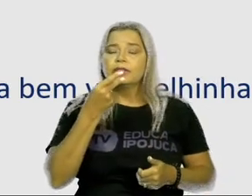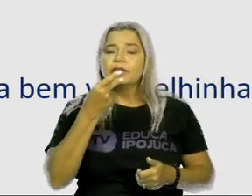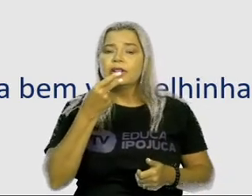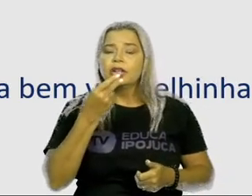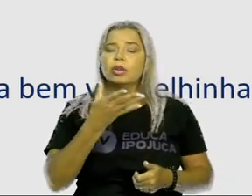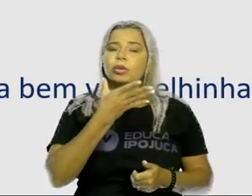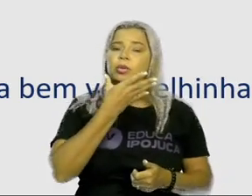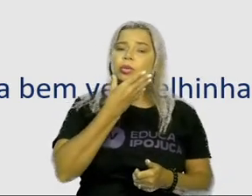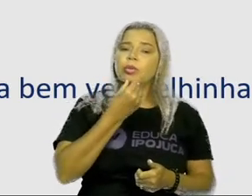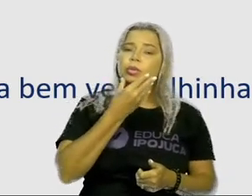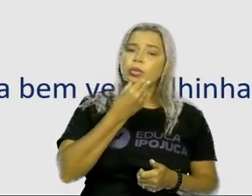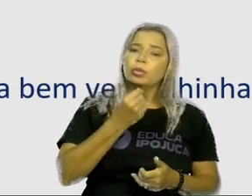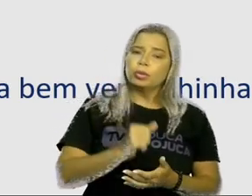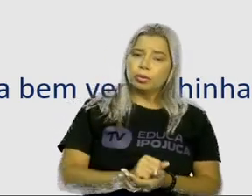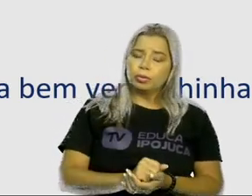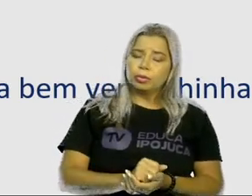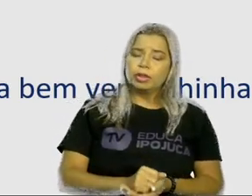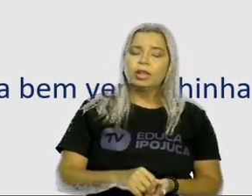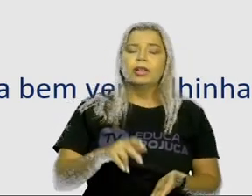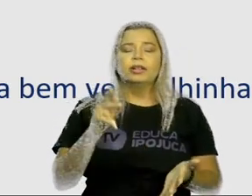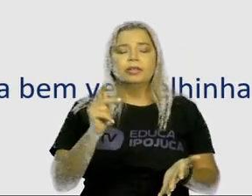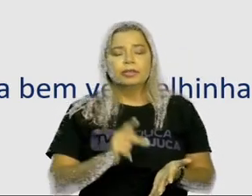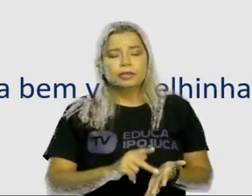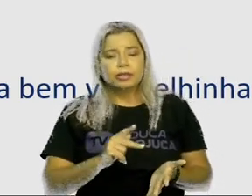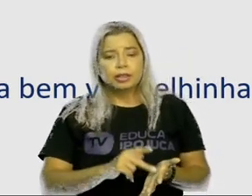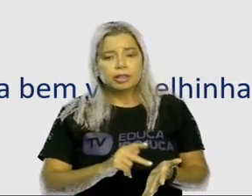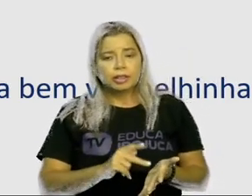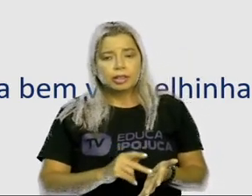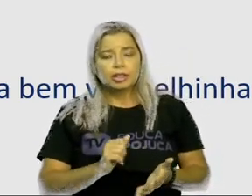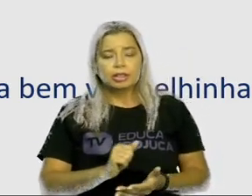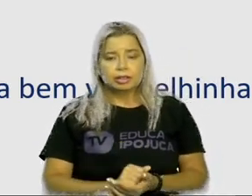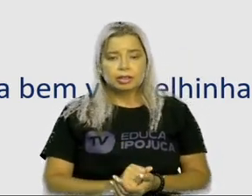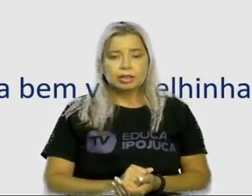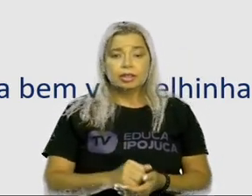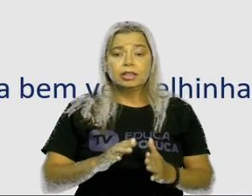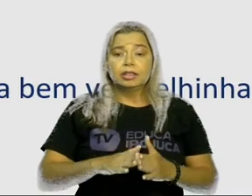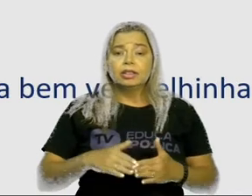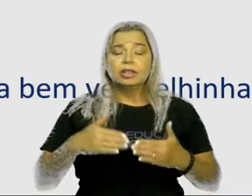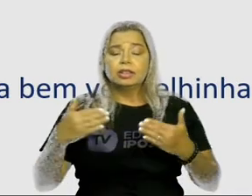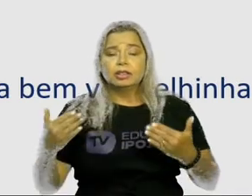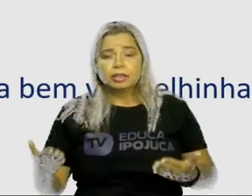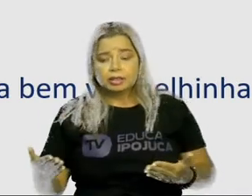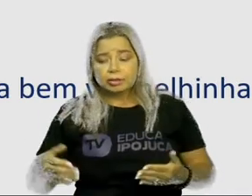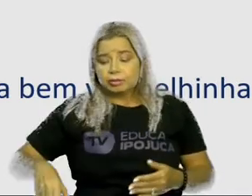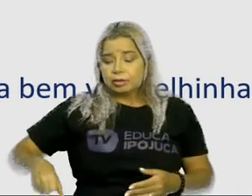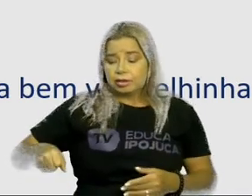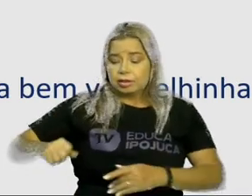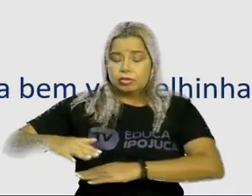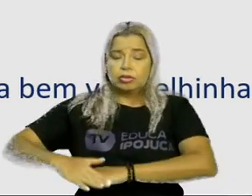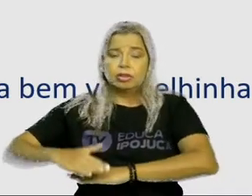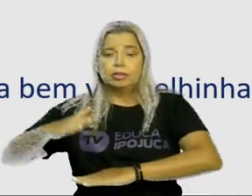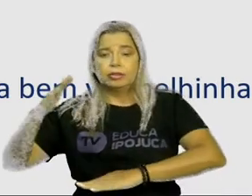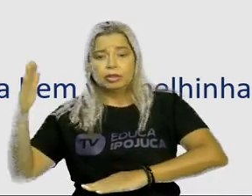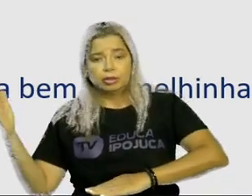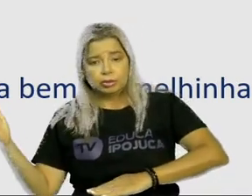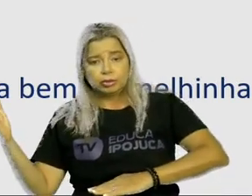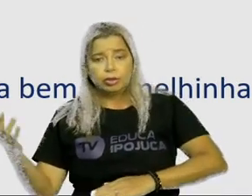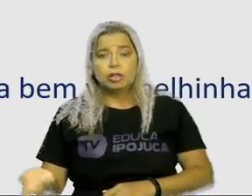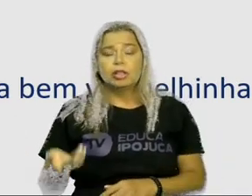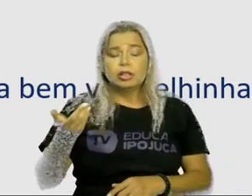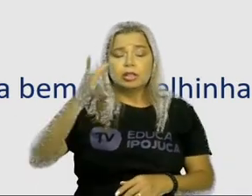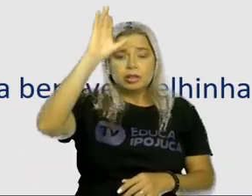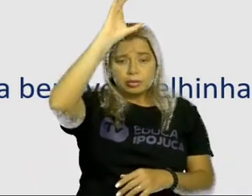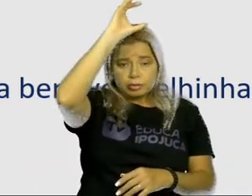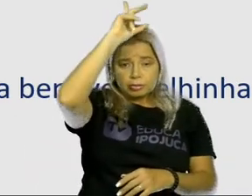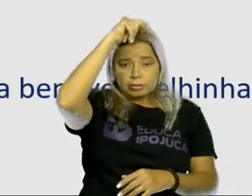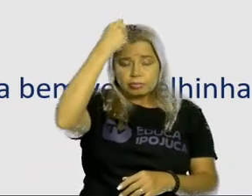confiante. Concordo, Amélia. Então, levantou a tampa da cesta e um galo de crista bem vermelhinha cantou satisfeito. Veja como